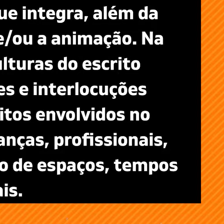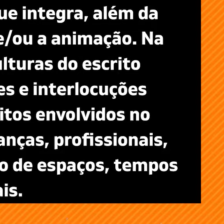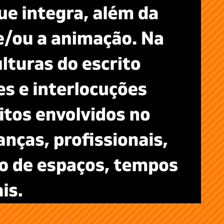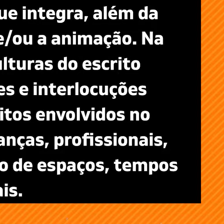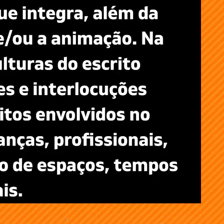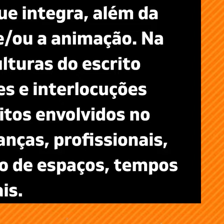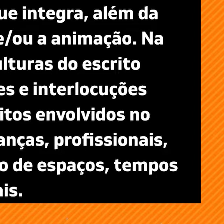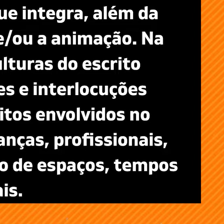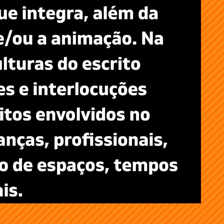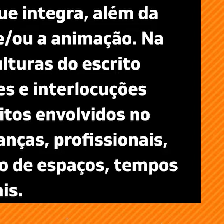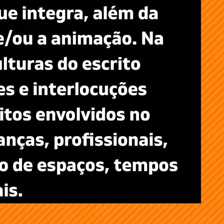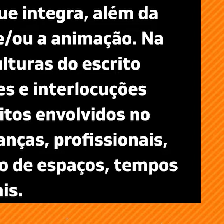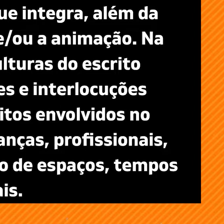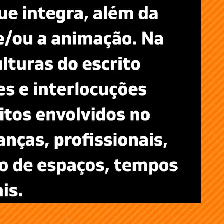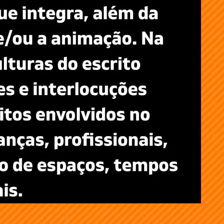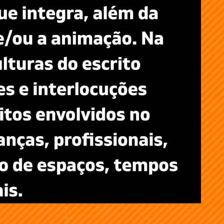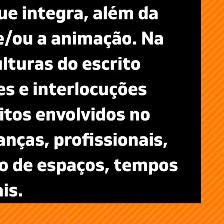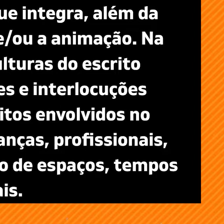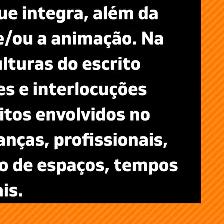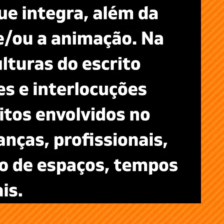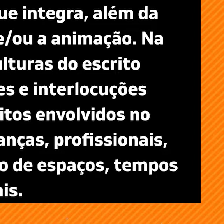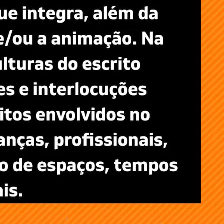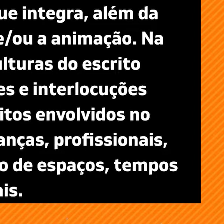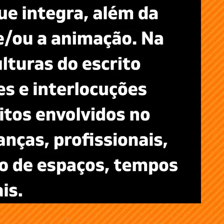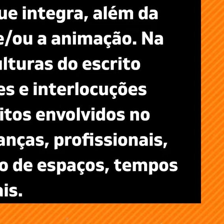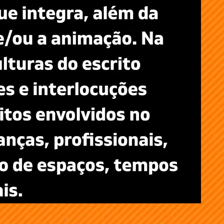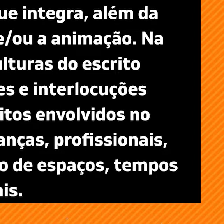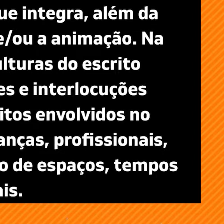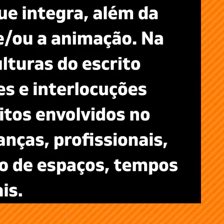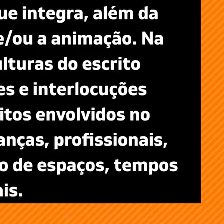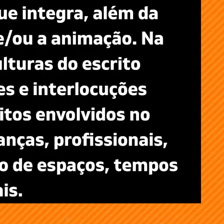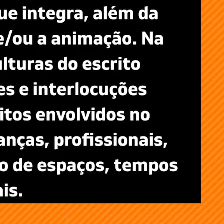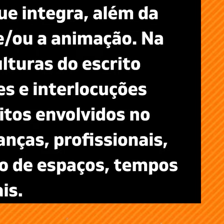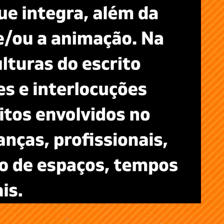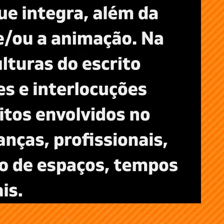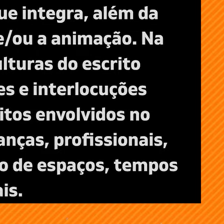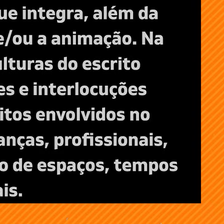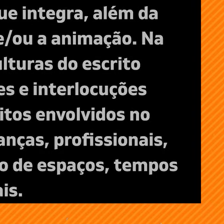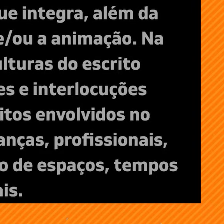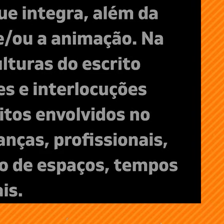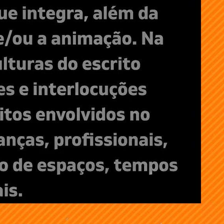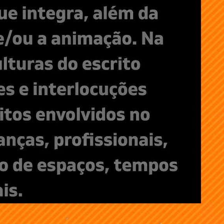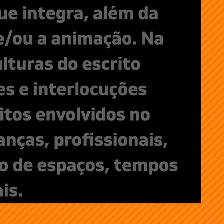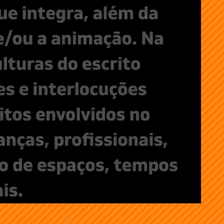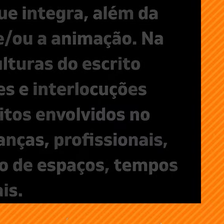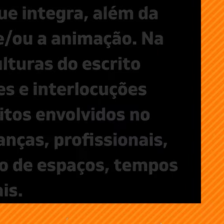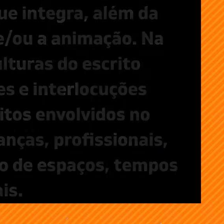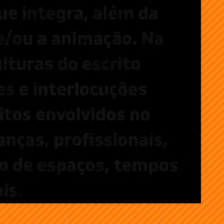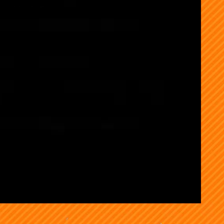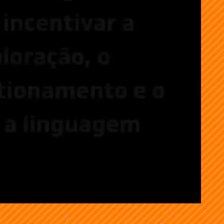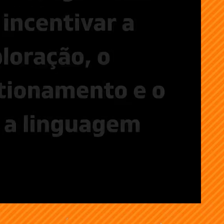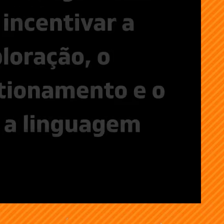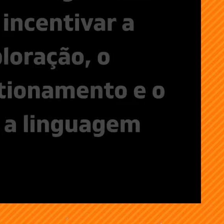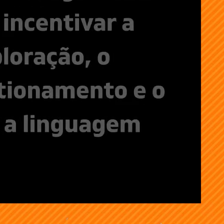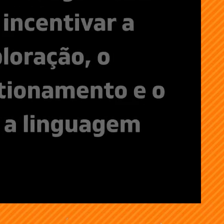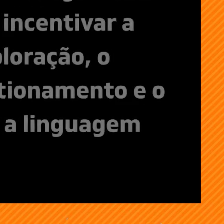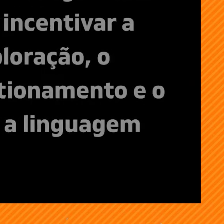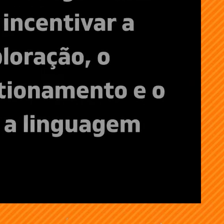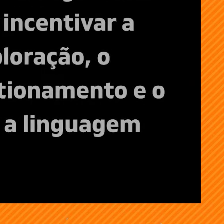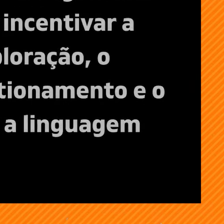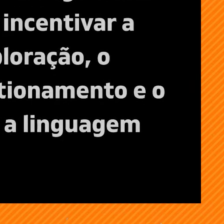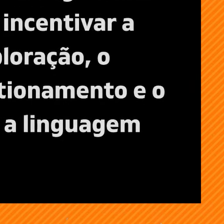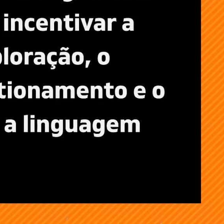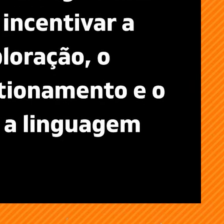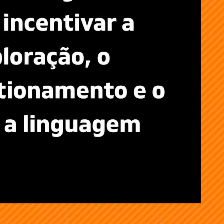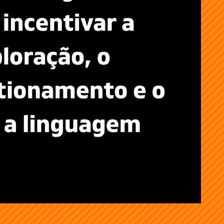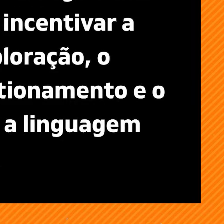crianças, profissionais, famílias, e pela organização de espaços, tempos e materiais. Logo,